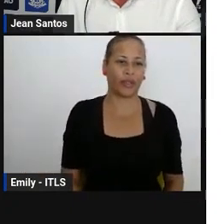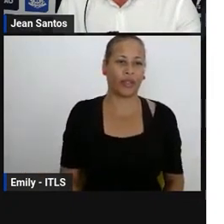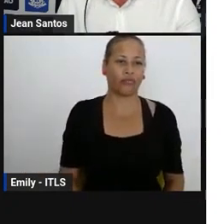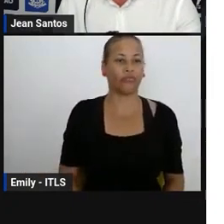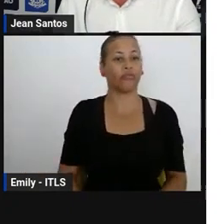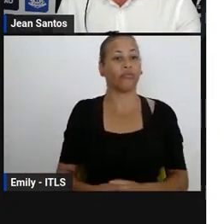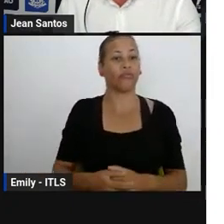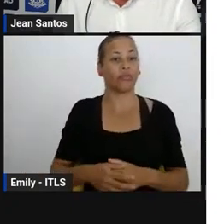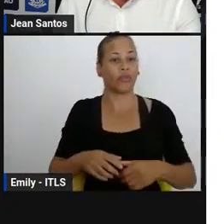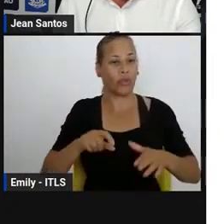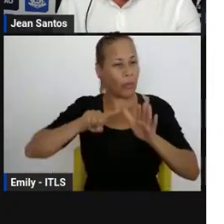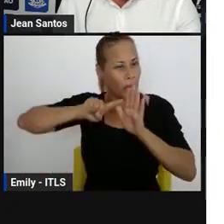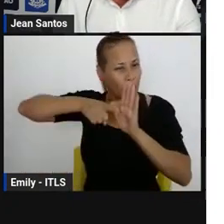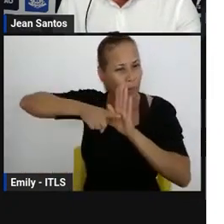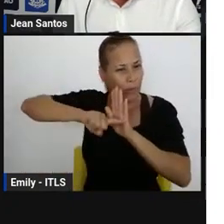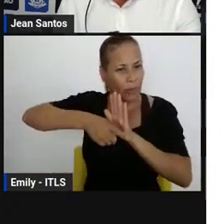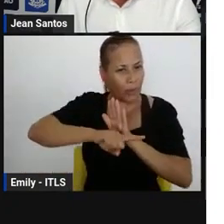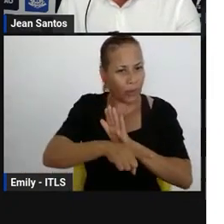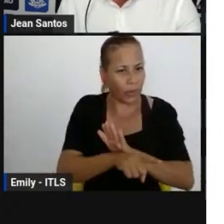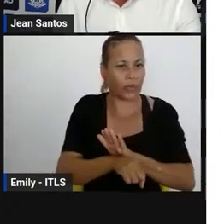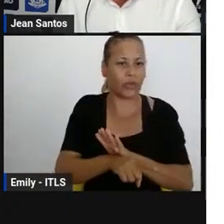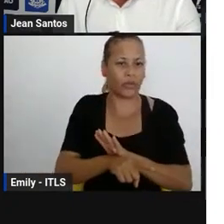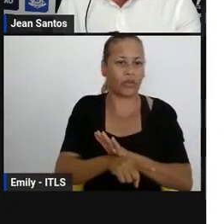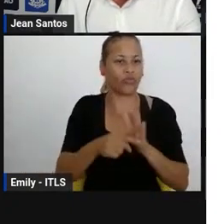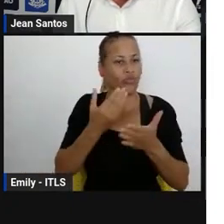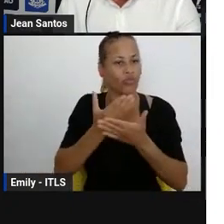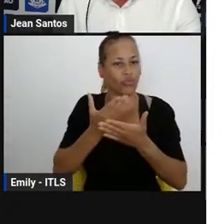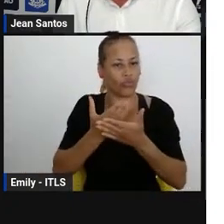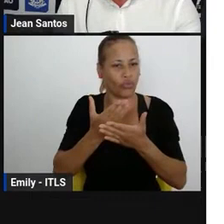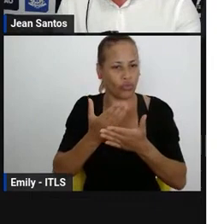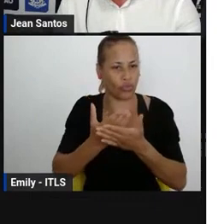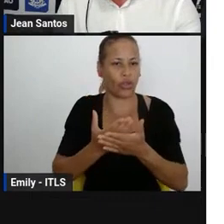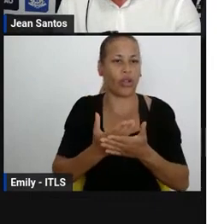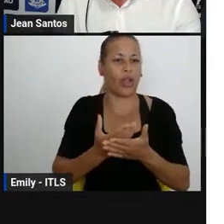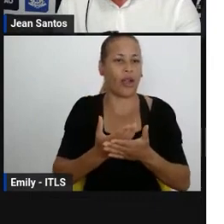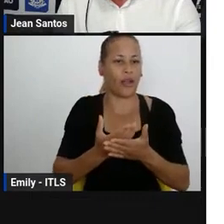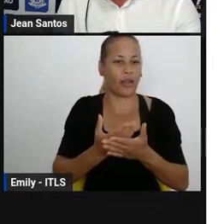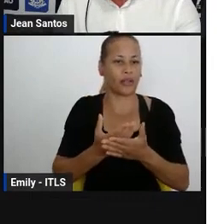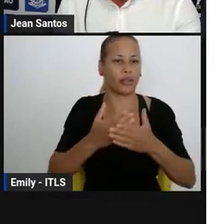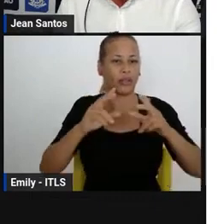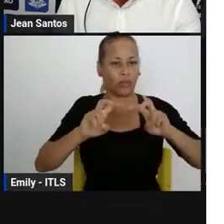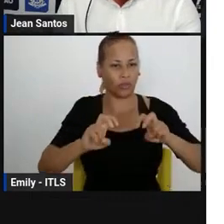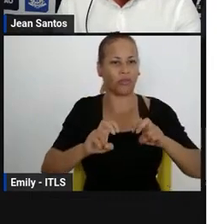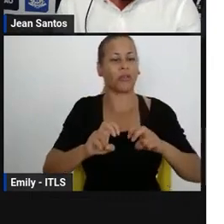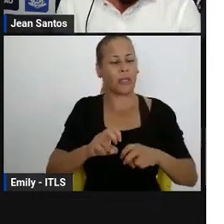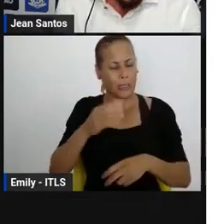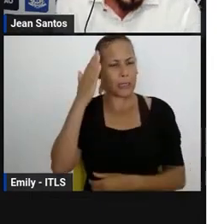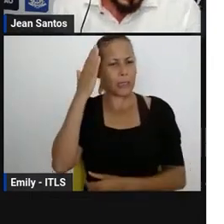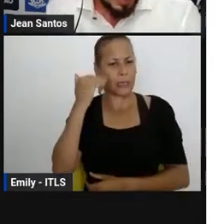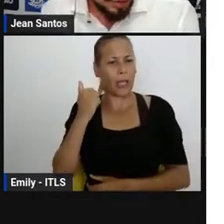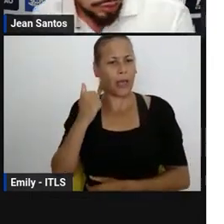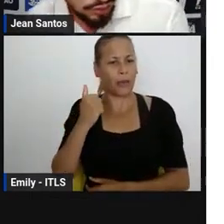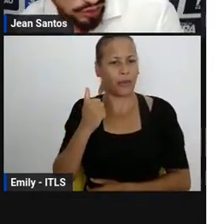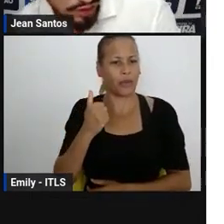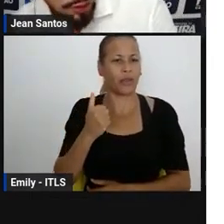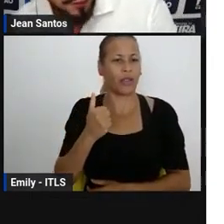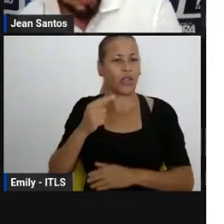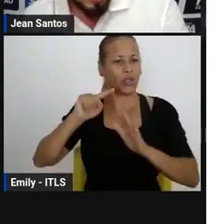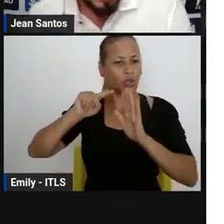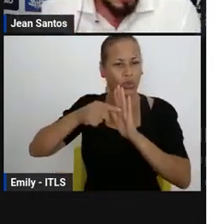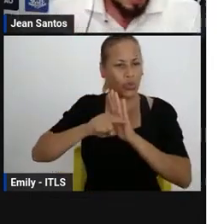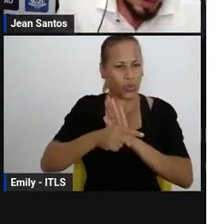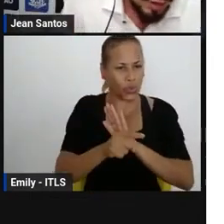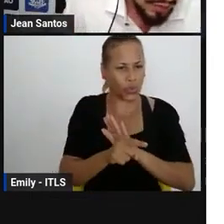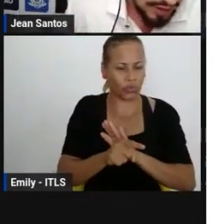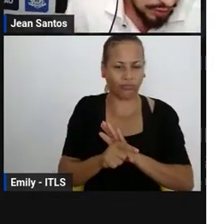ela vai fazer um estudo da análise da construção dos conceitos, propriedades e estruturas de